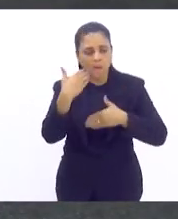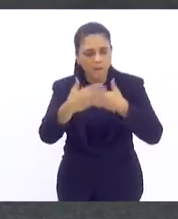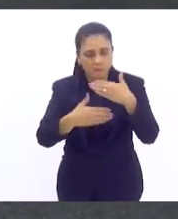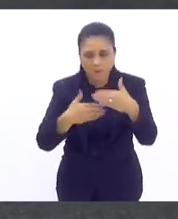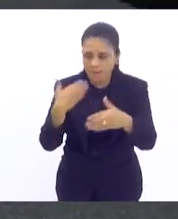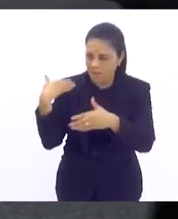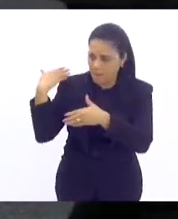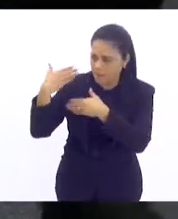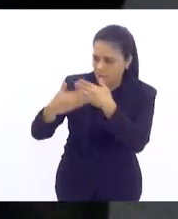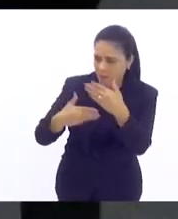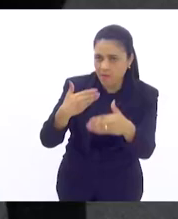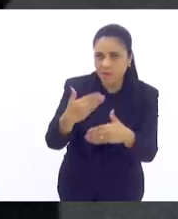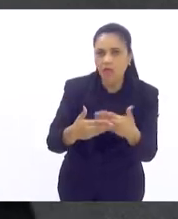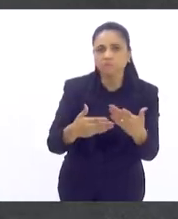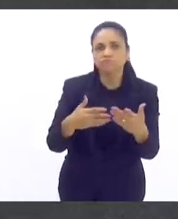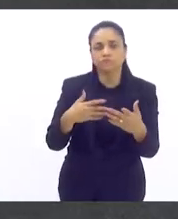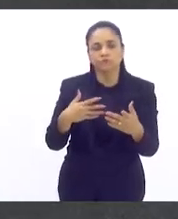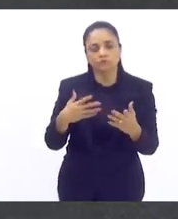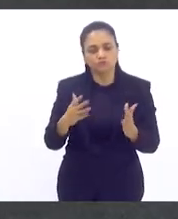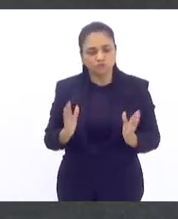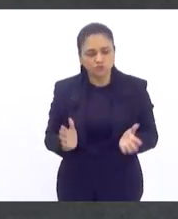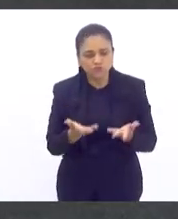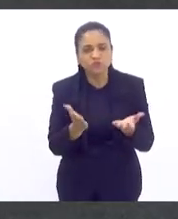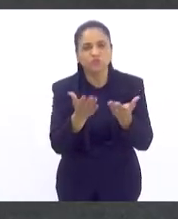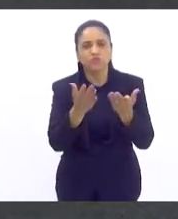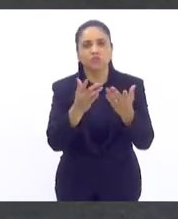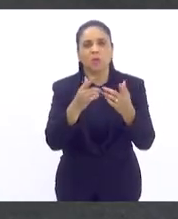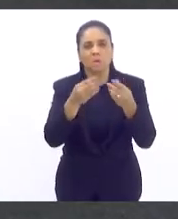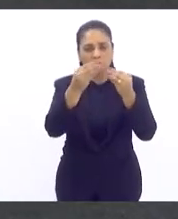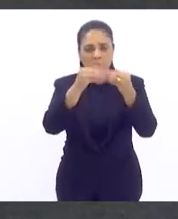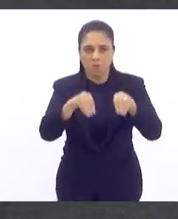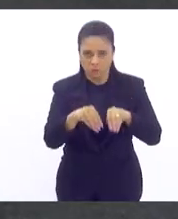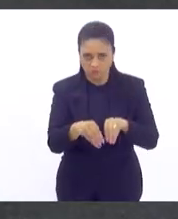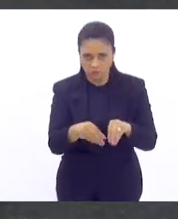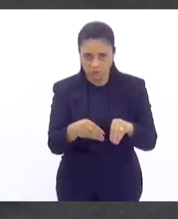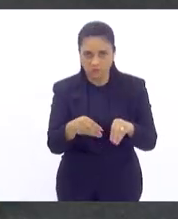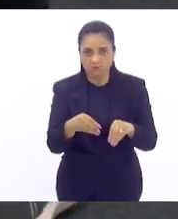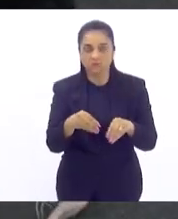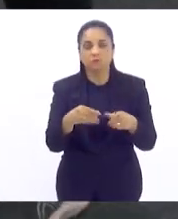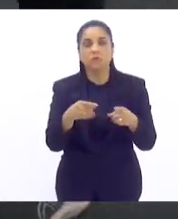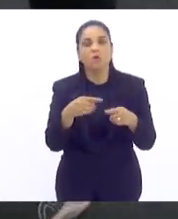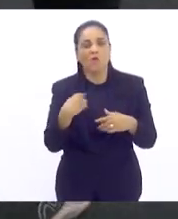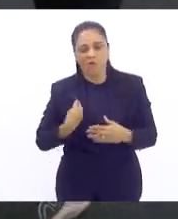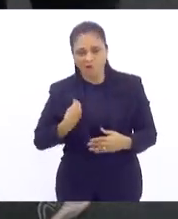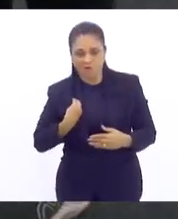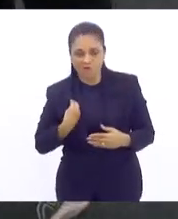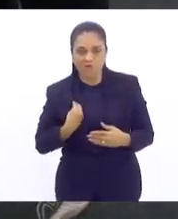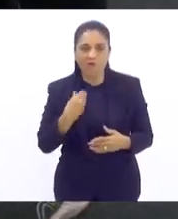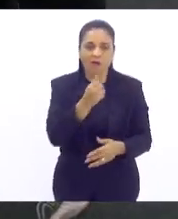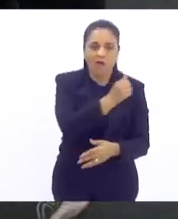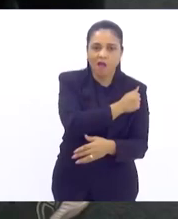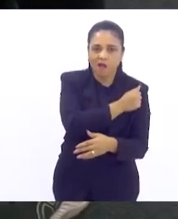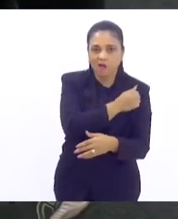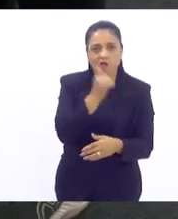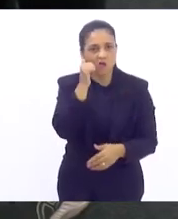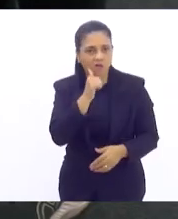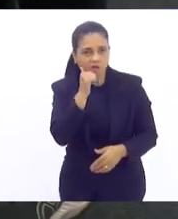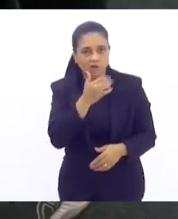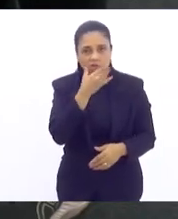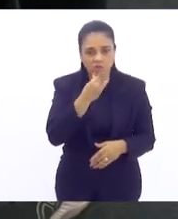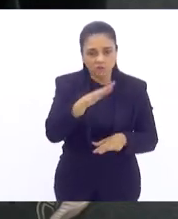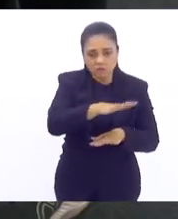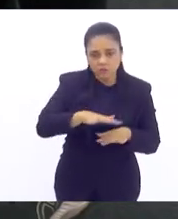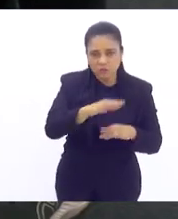podem prejudicar muito a autoestima dos jovens e o convívio dos alunos e das alunas nos espaços escolares.